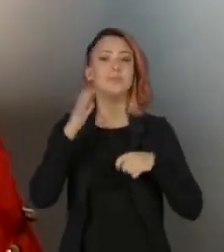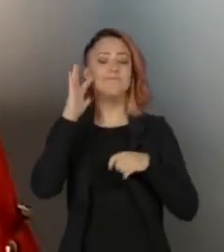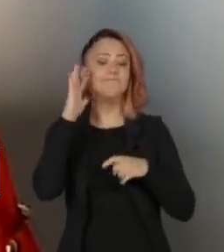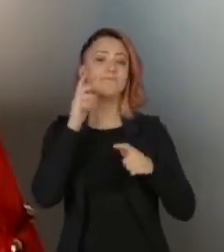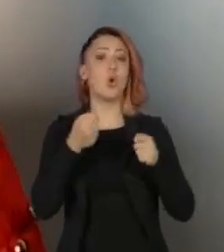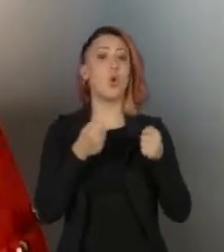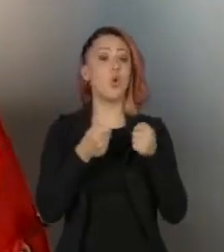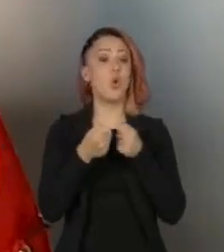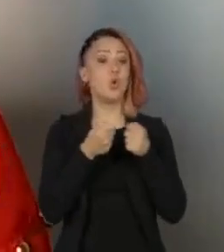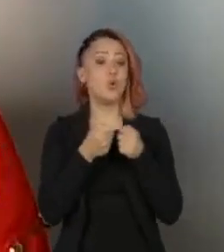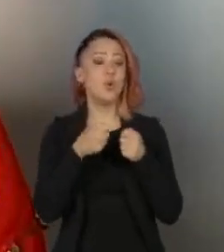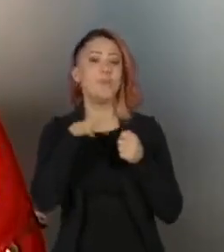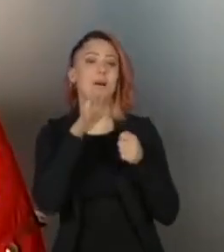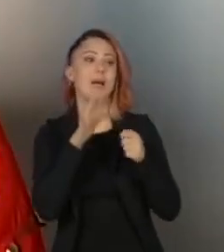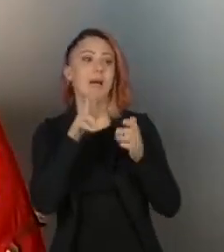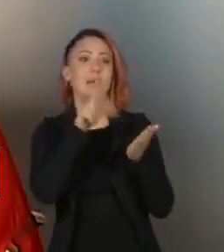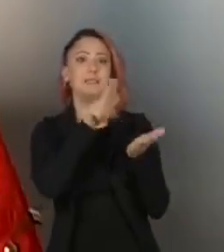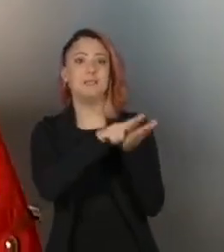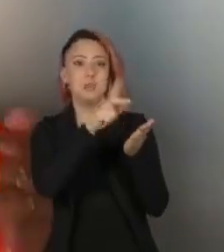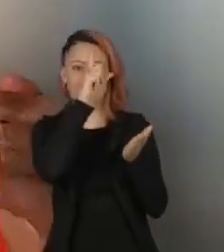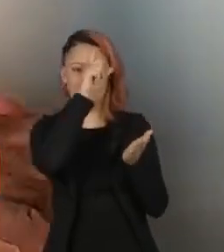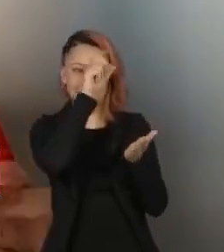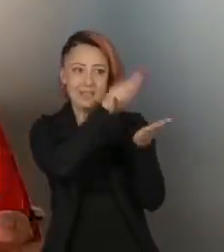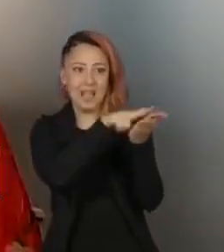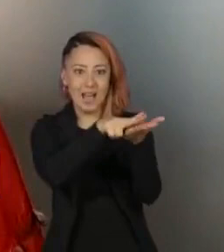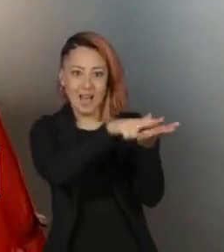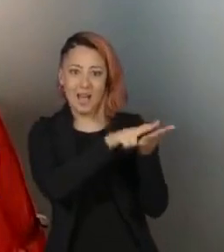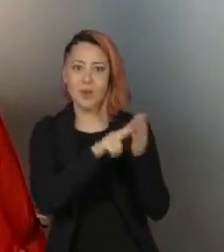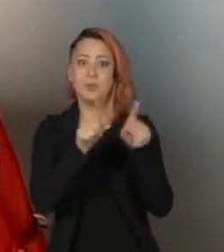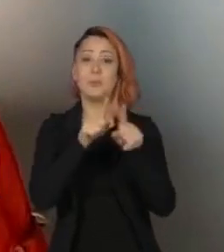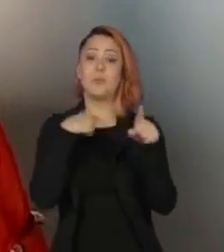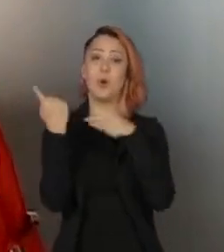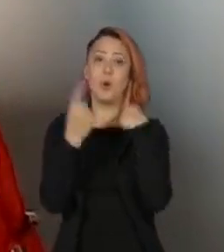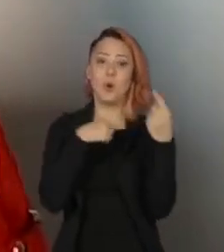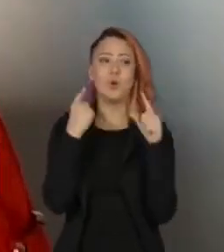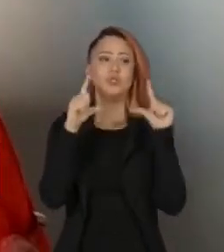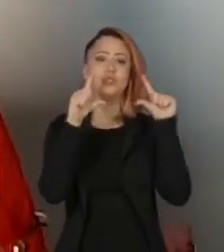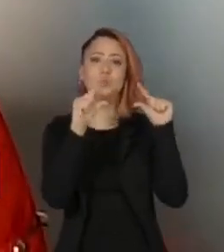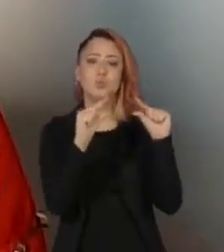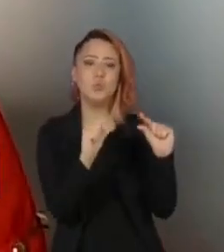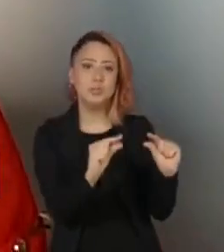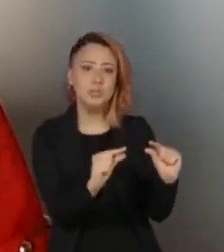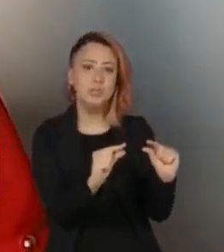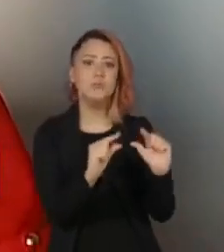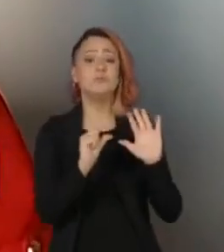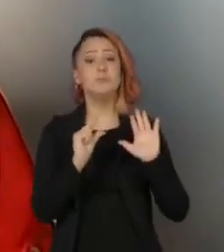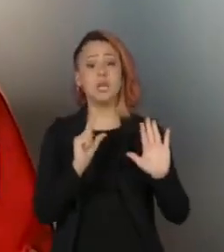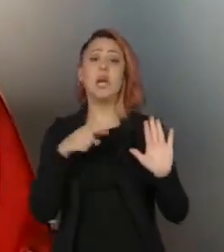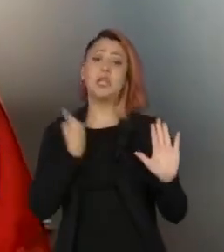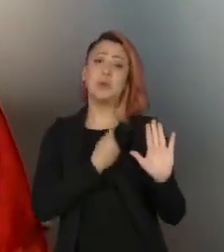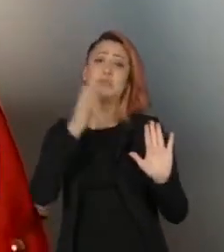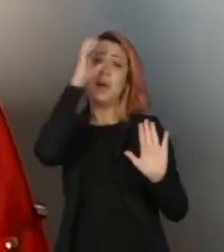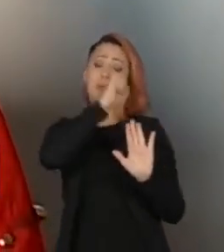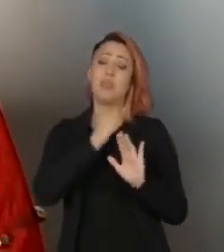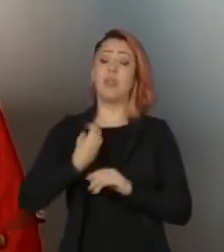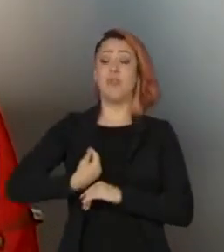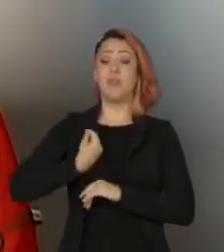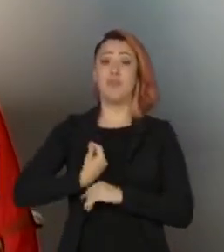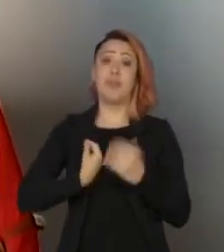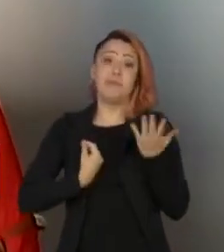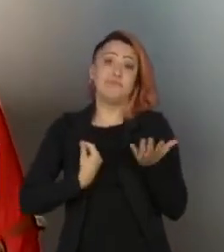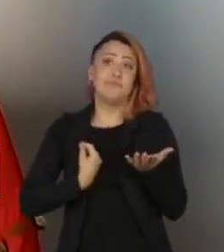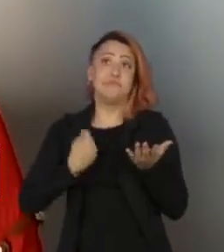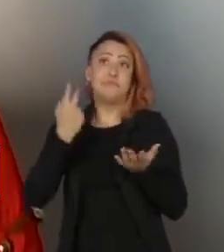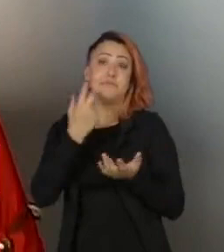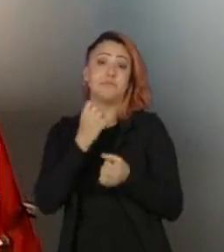de casos, um controle de hospitalização e óbito em números já bem menores e vamos conviver, sim, com a COVID. E, a